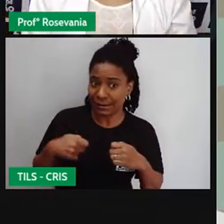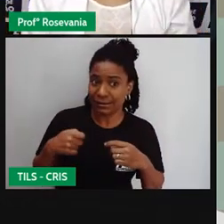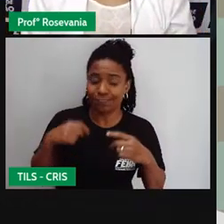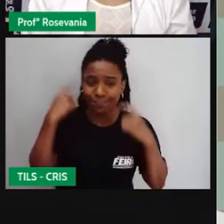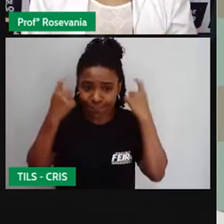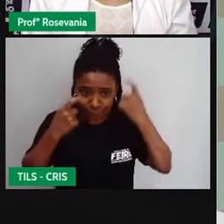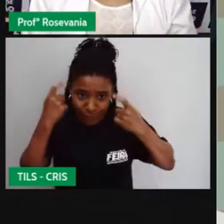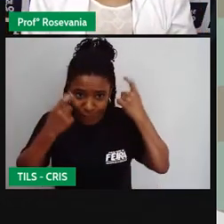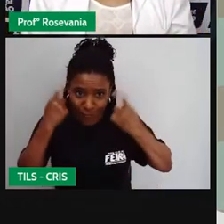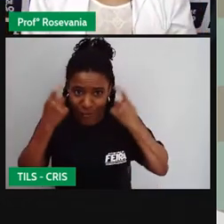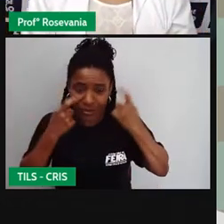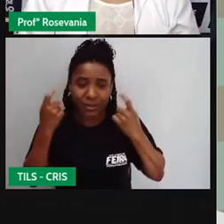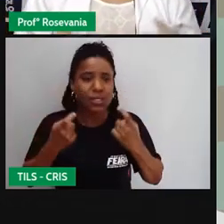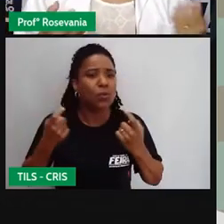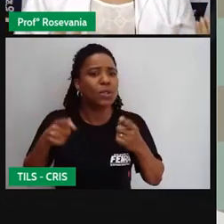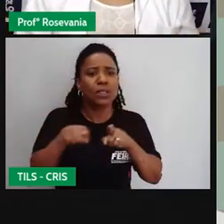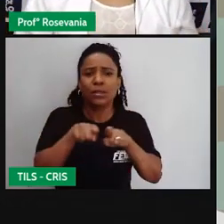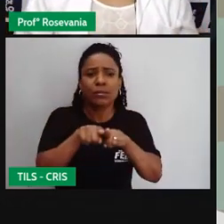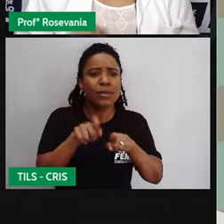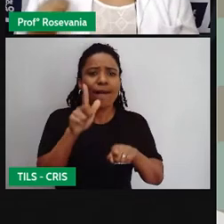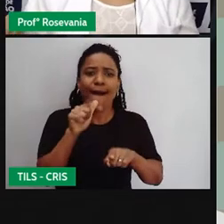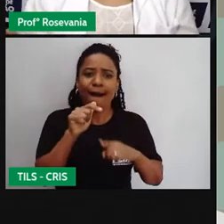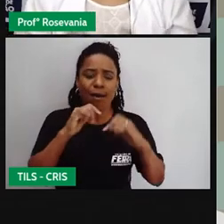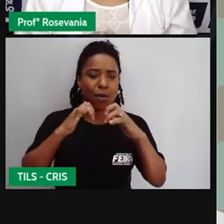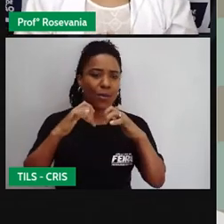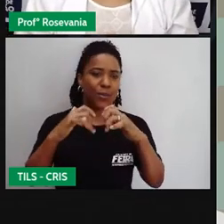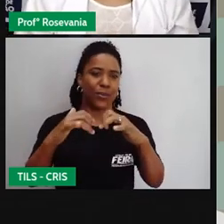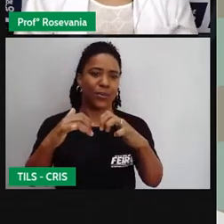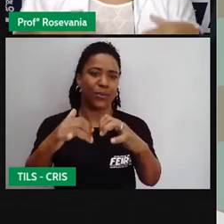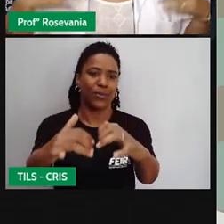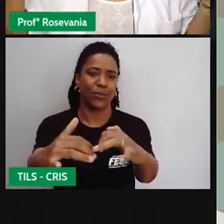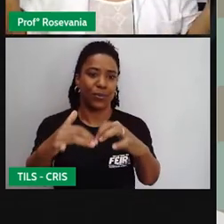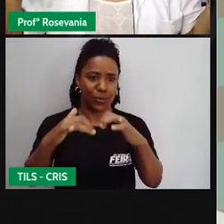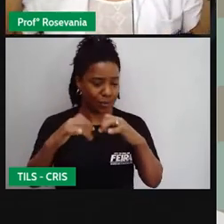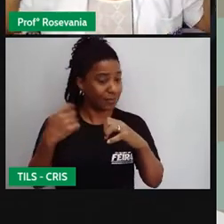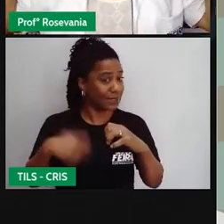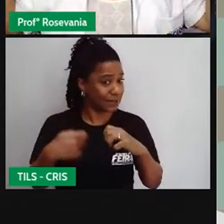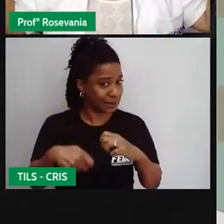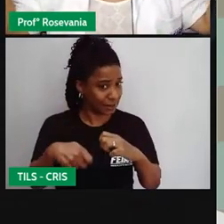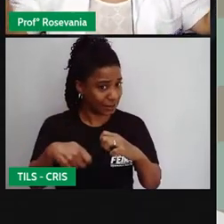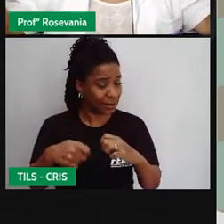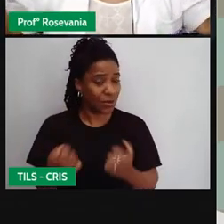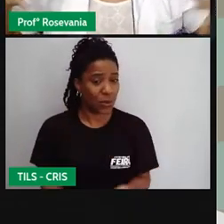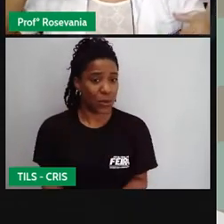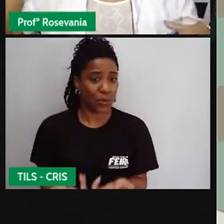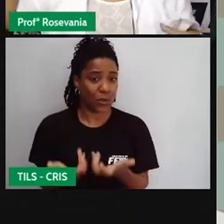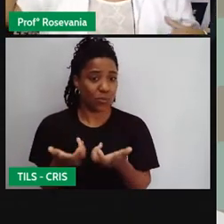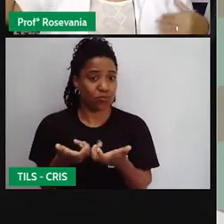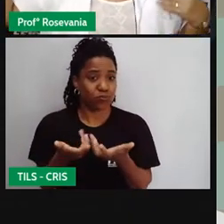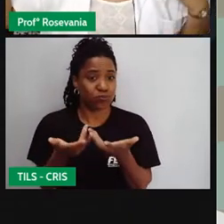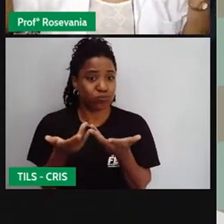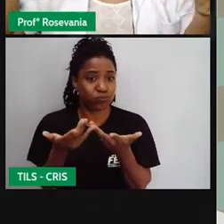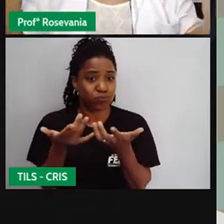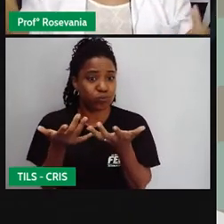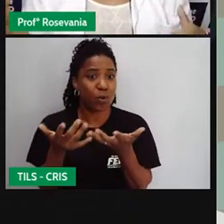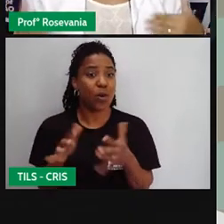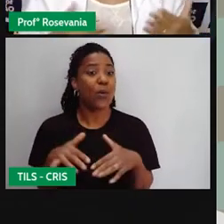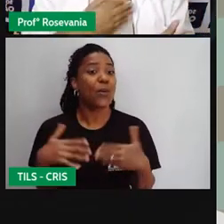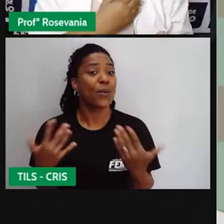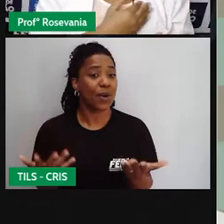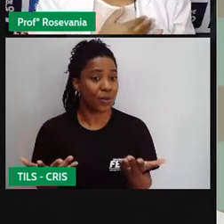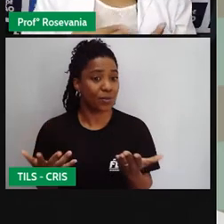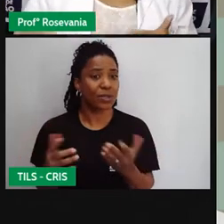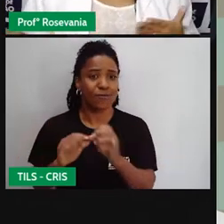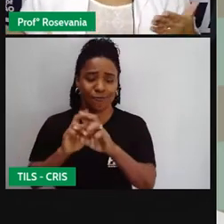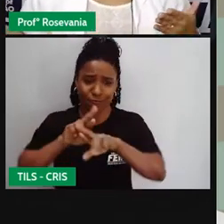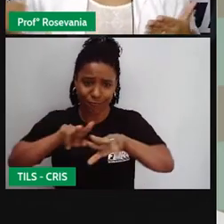técnicas de irrigação? Eu vou precisar irrigar? Não vou precisar irrigar? Por quê? Porque eu tenho aparelhos agora que me dão as condições, né?